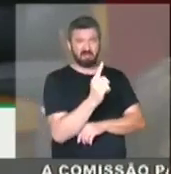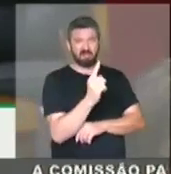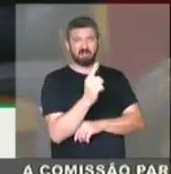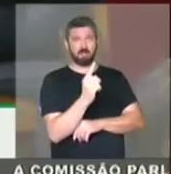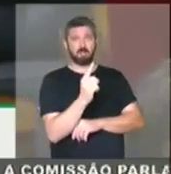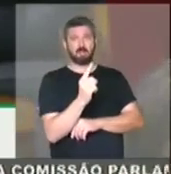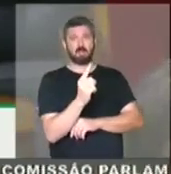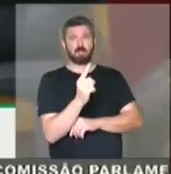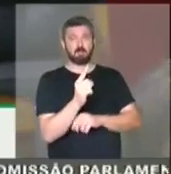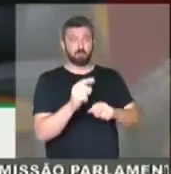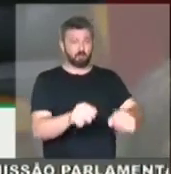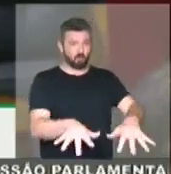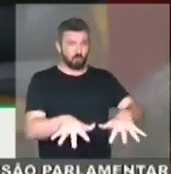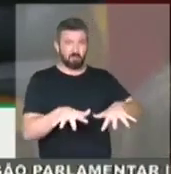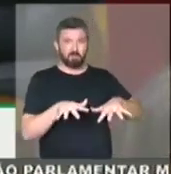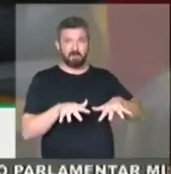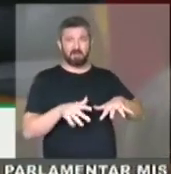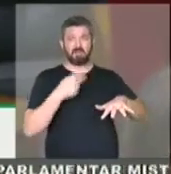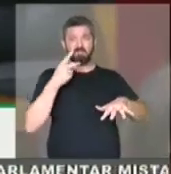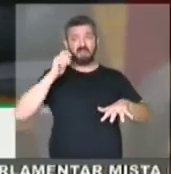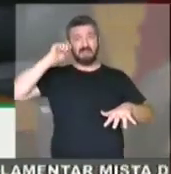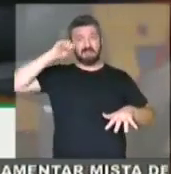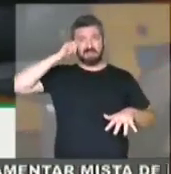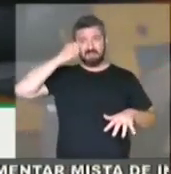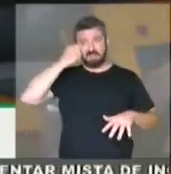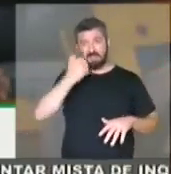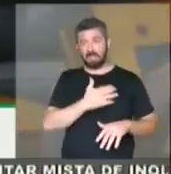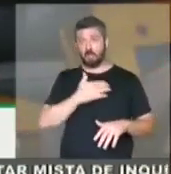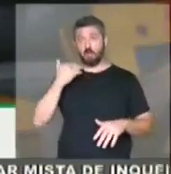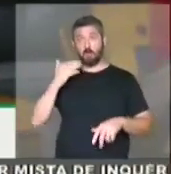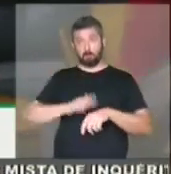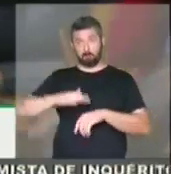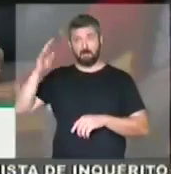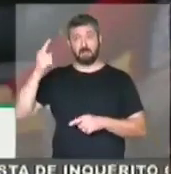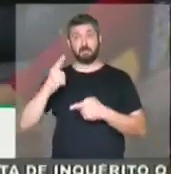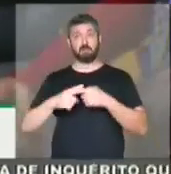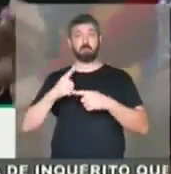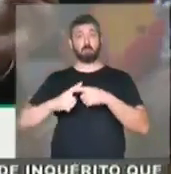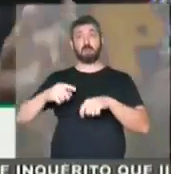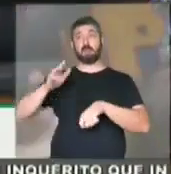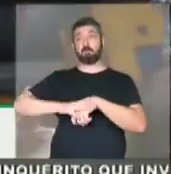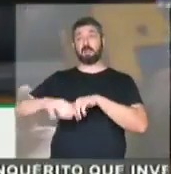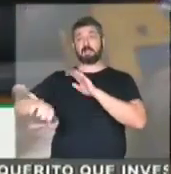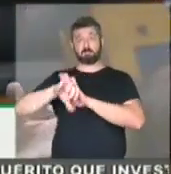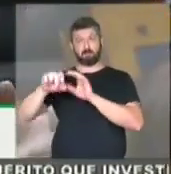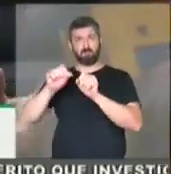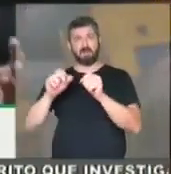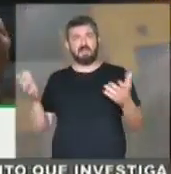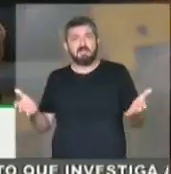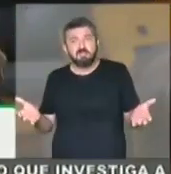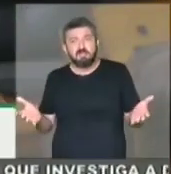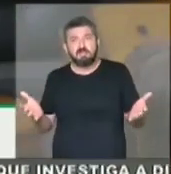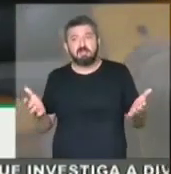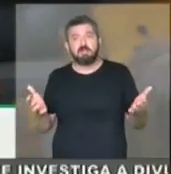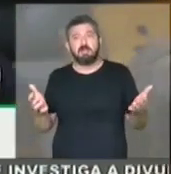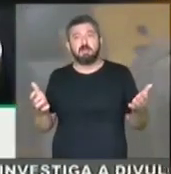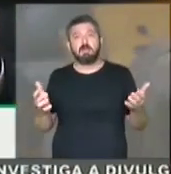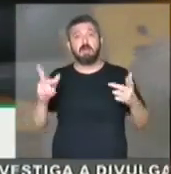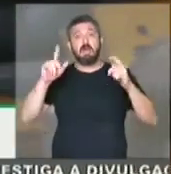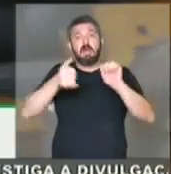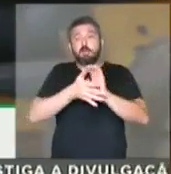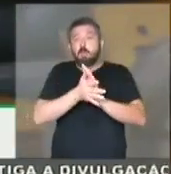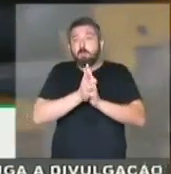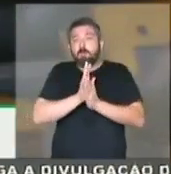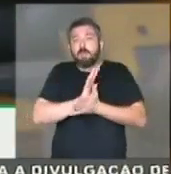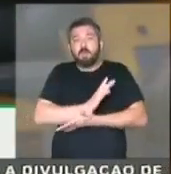ao plenário da casa dizer que os negros morrem mais porque cometem mais crimes. Isso é de um